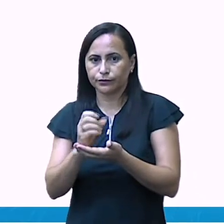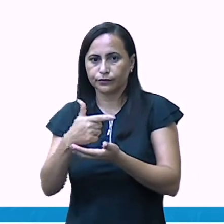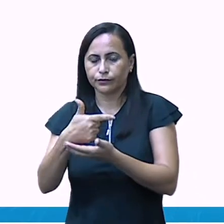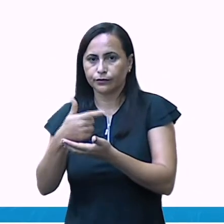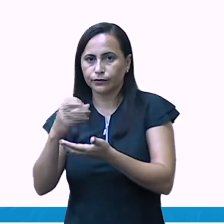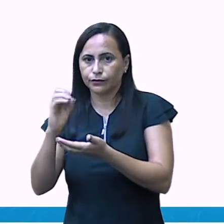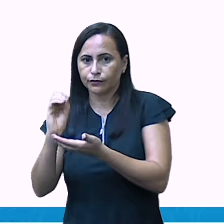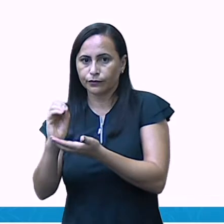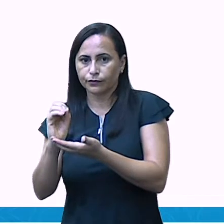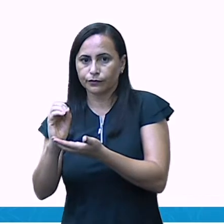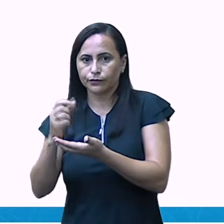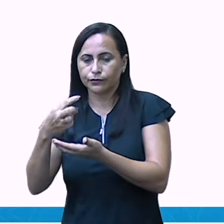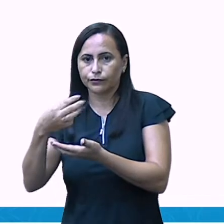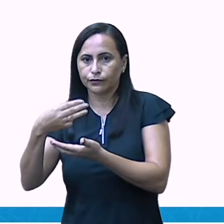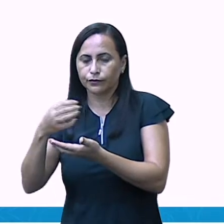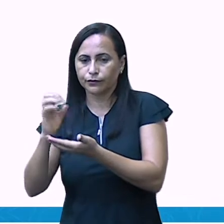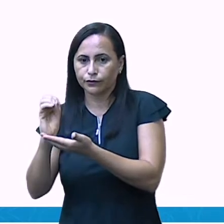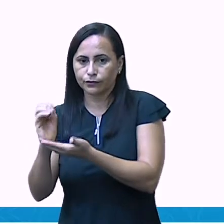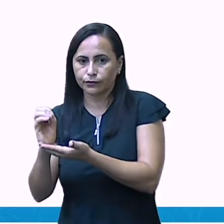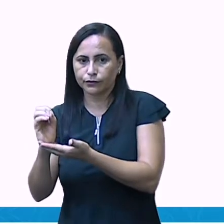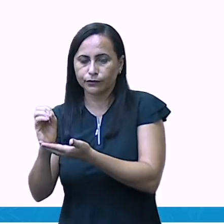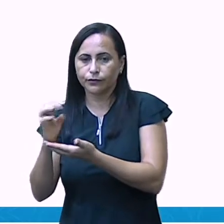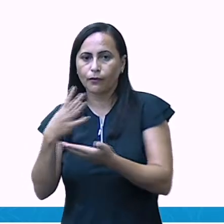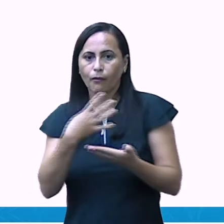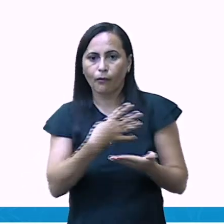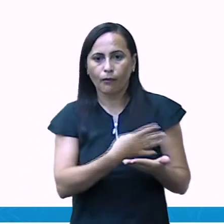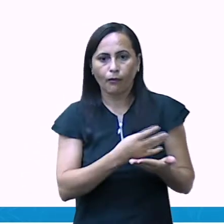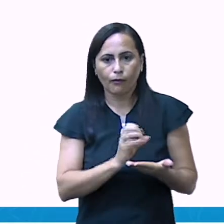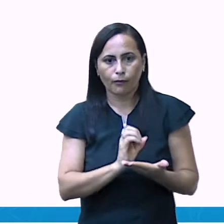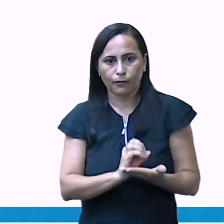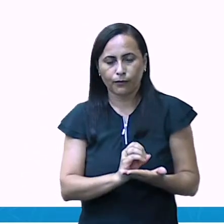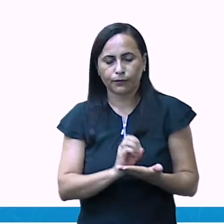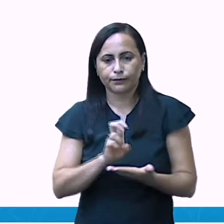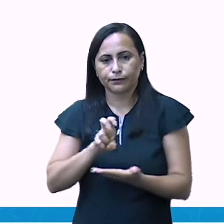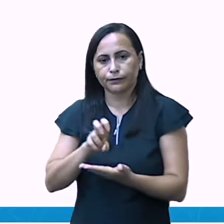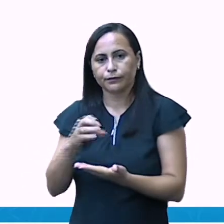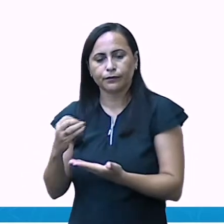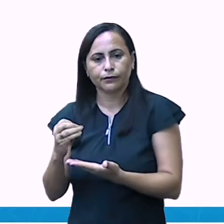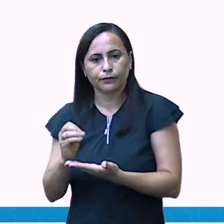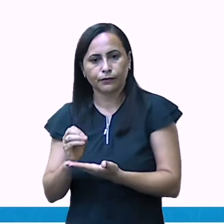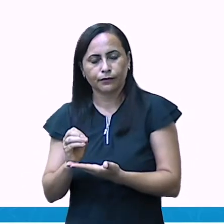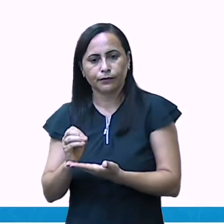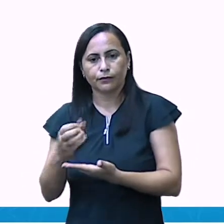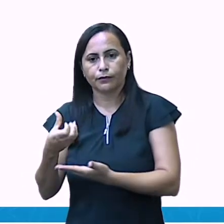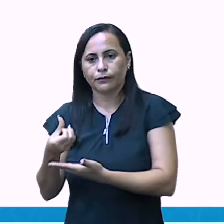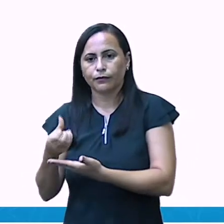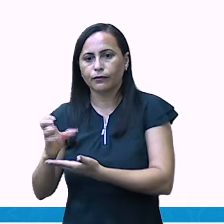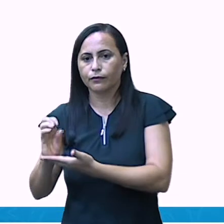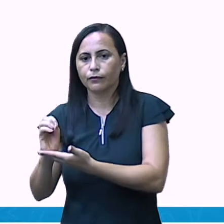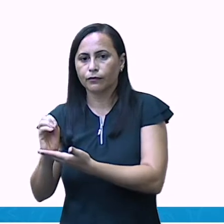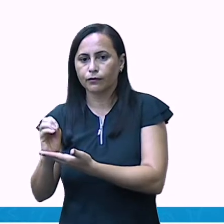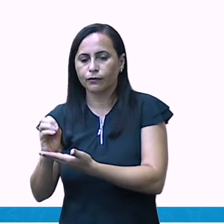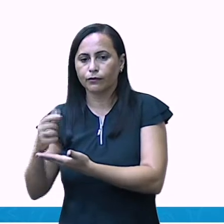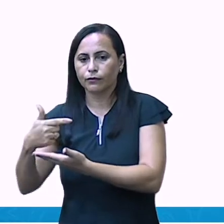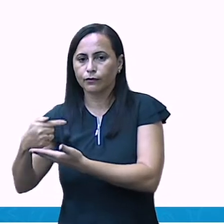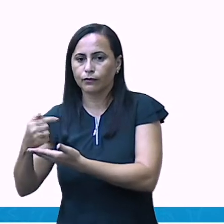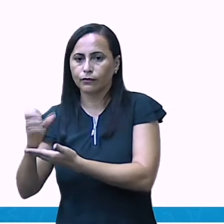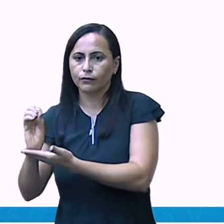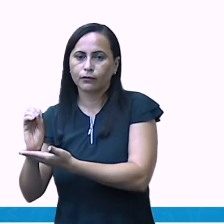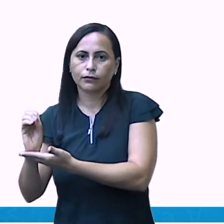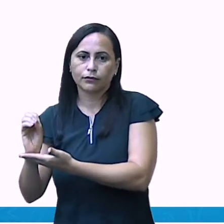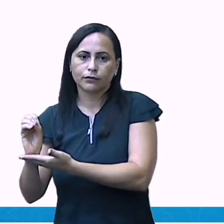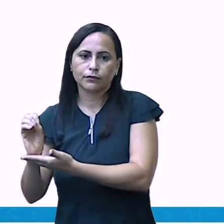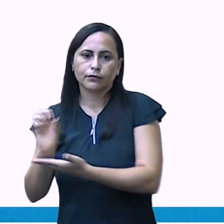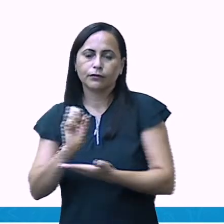vinte, trinta, quarenta, cinquenta, sessenta, setenta,